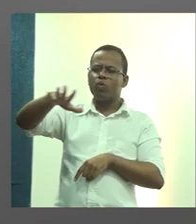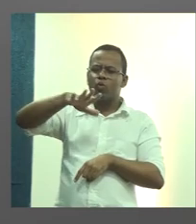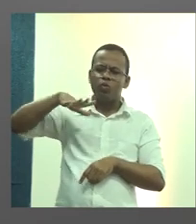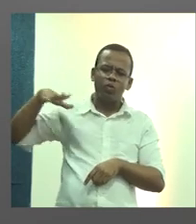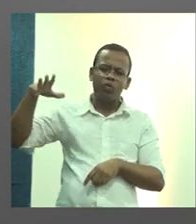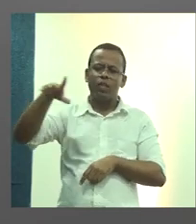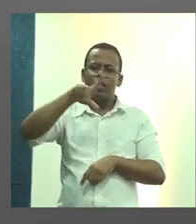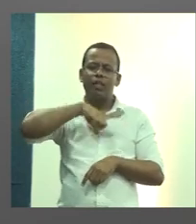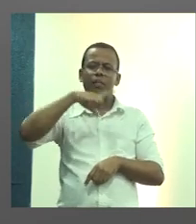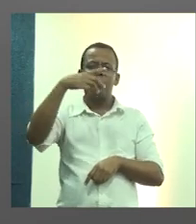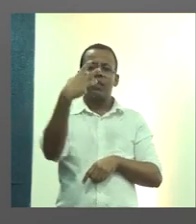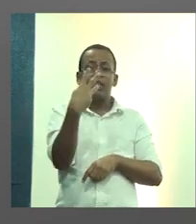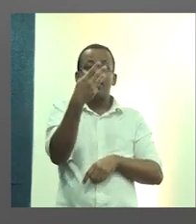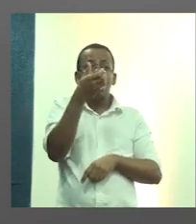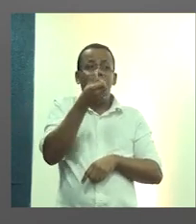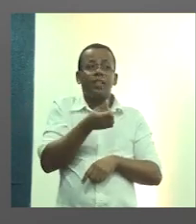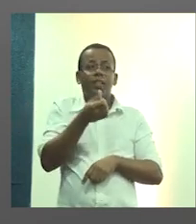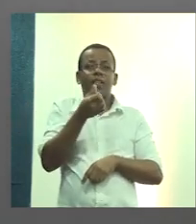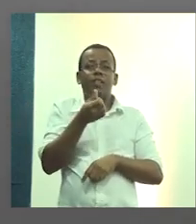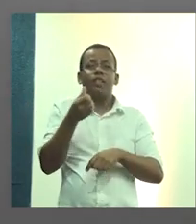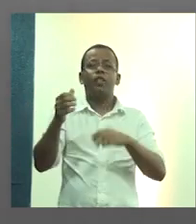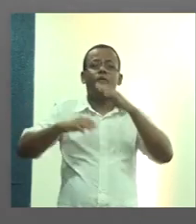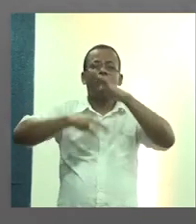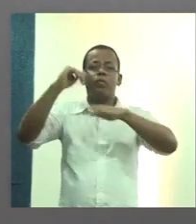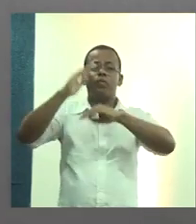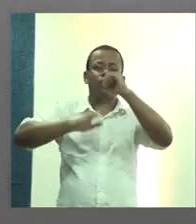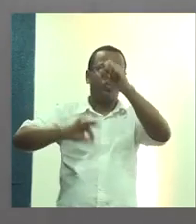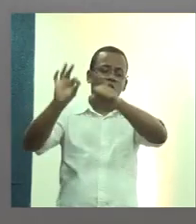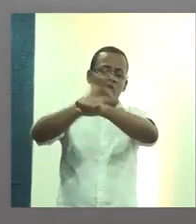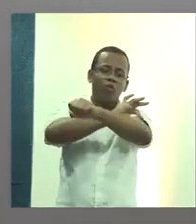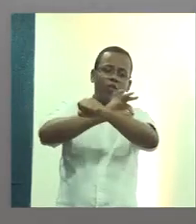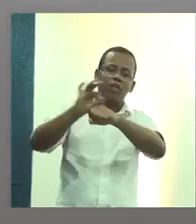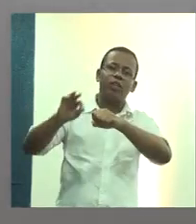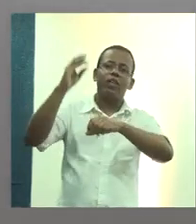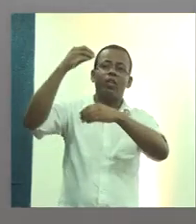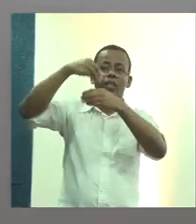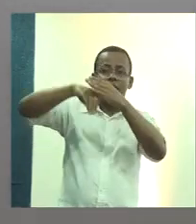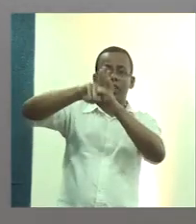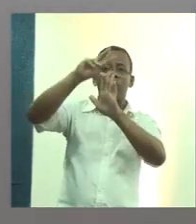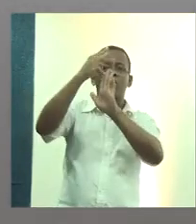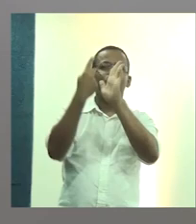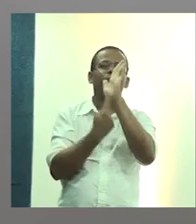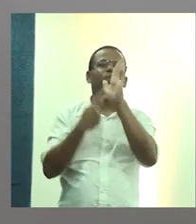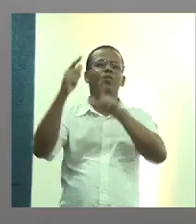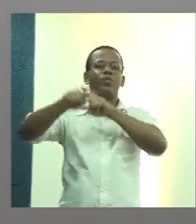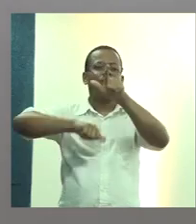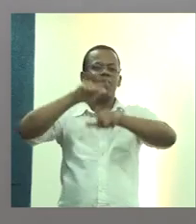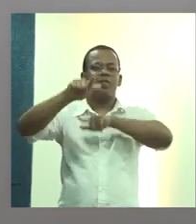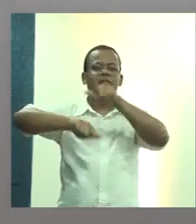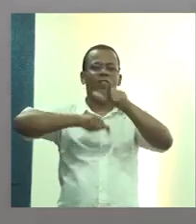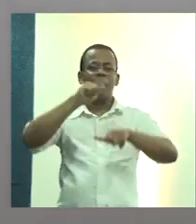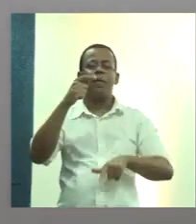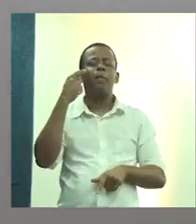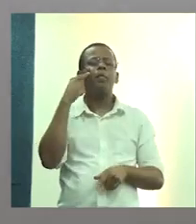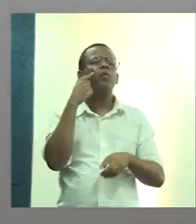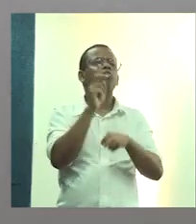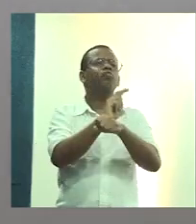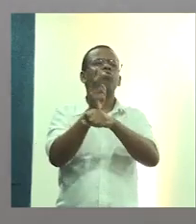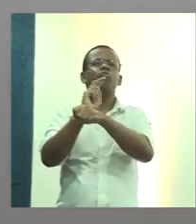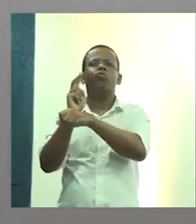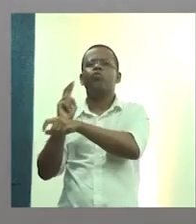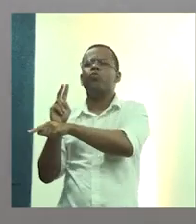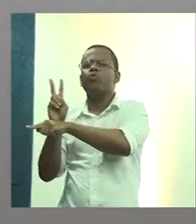36 arquitetos envolvidos. E, para poder fazer a supervisão, cada grupo de 12